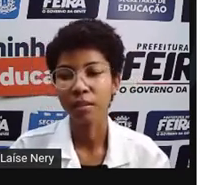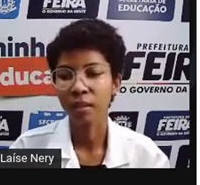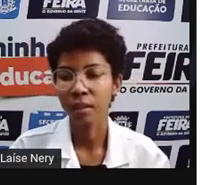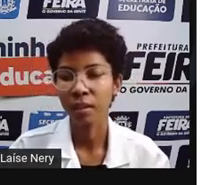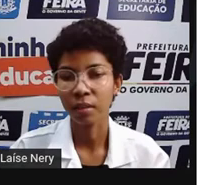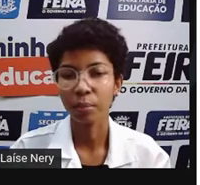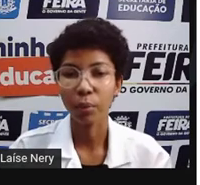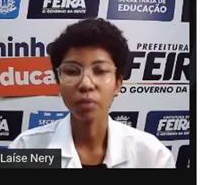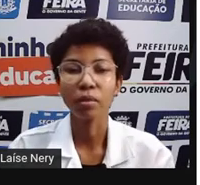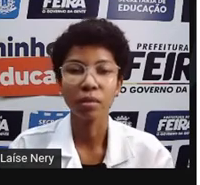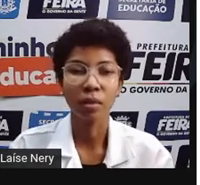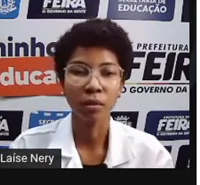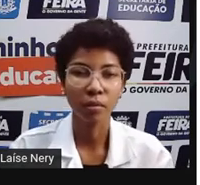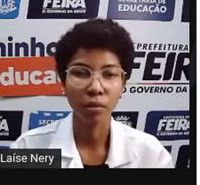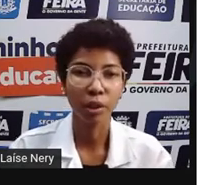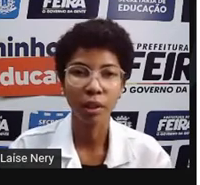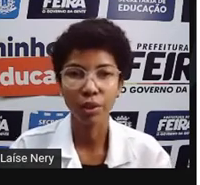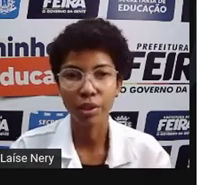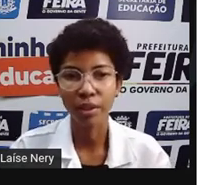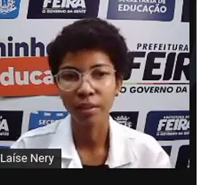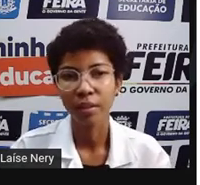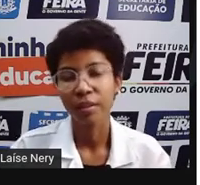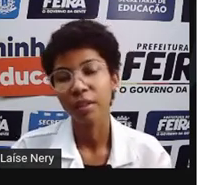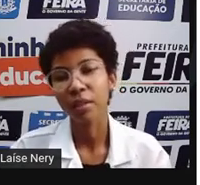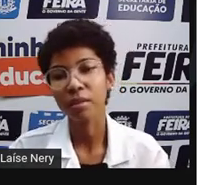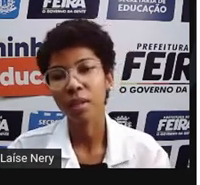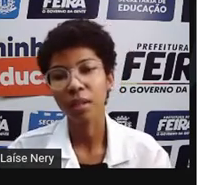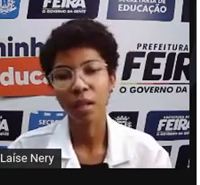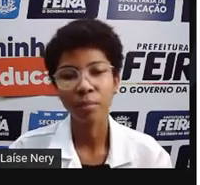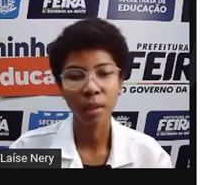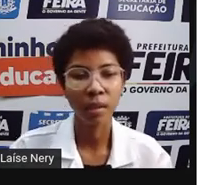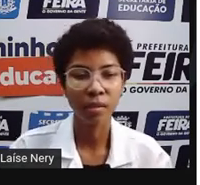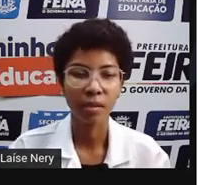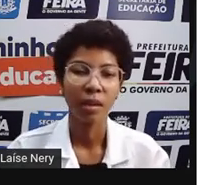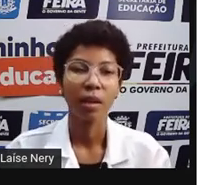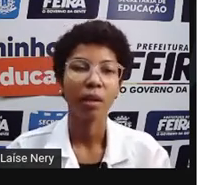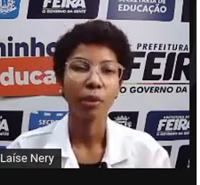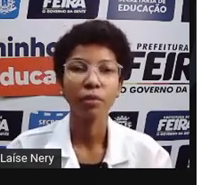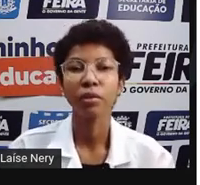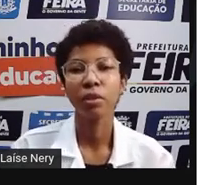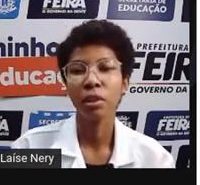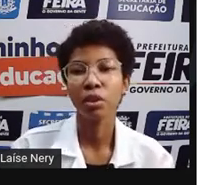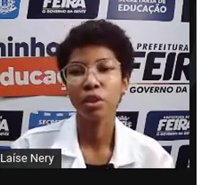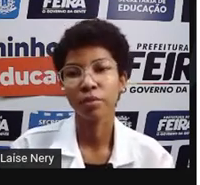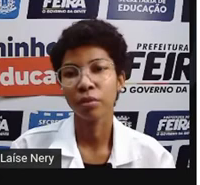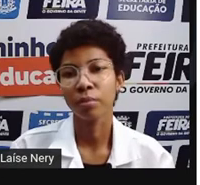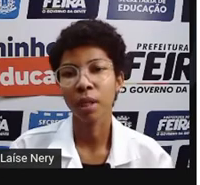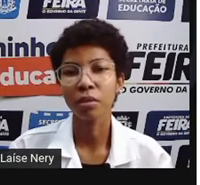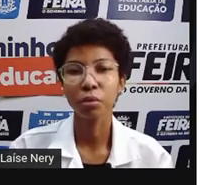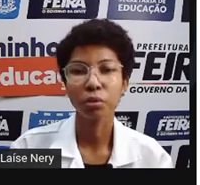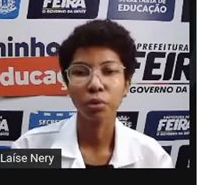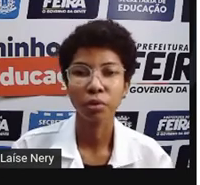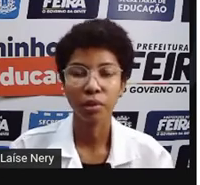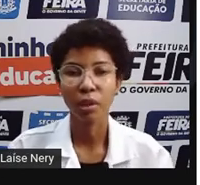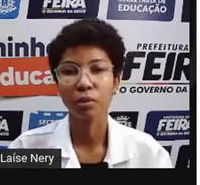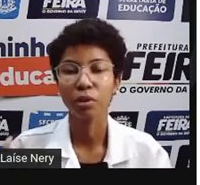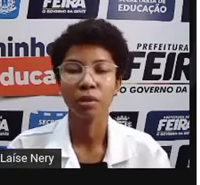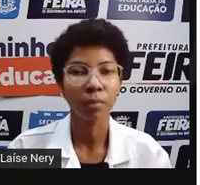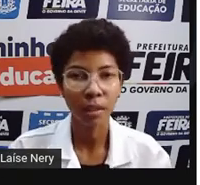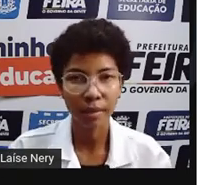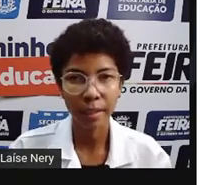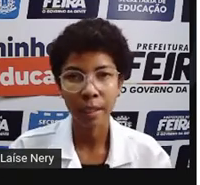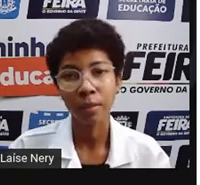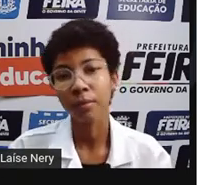na produção de energia. Então, se naquele mês a produção de energia foi mais custosa, está